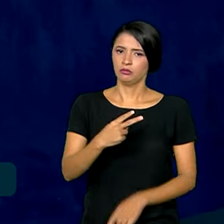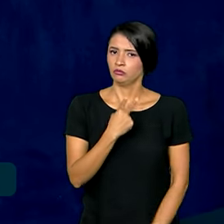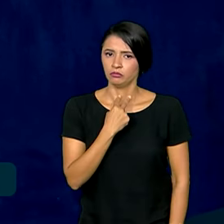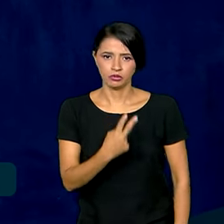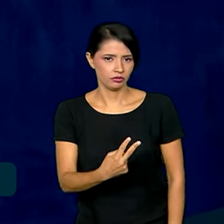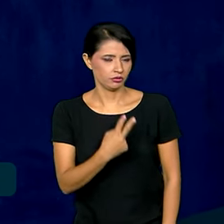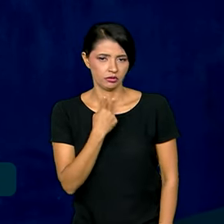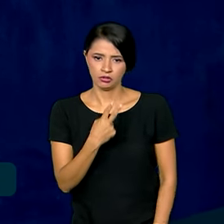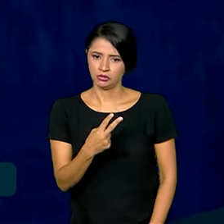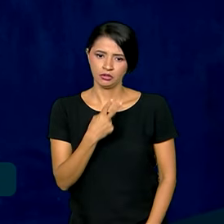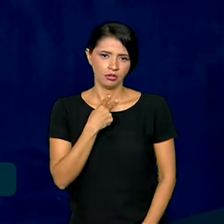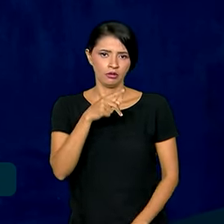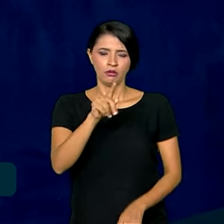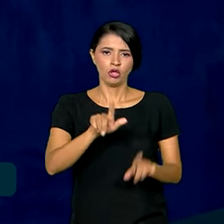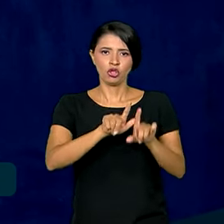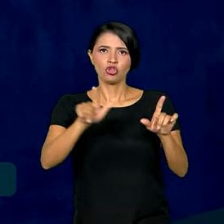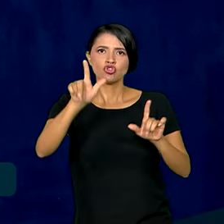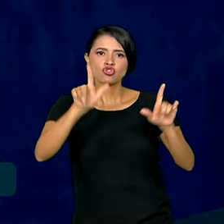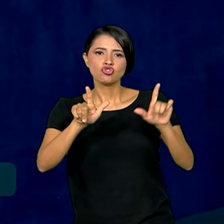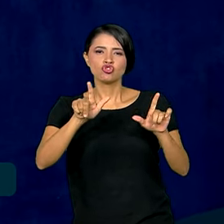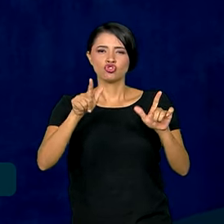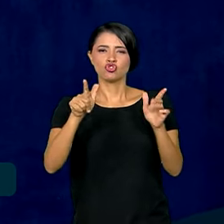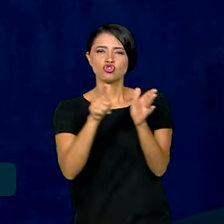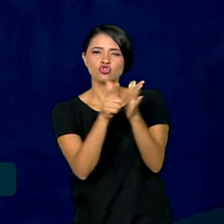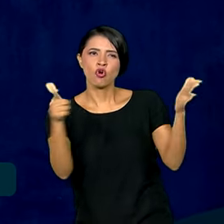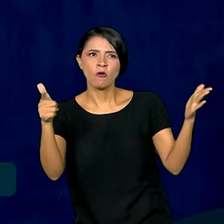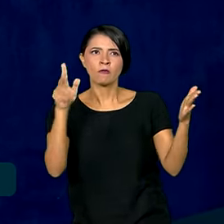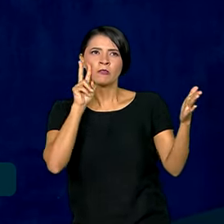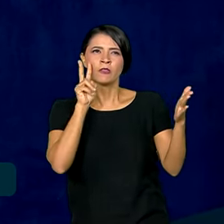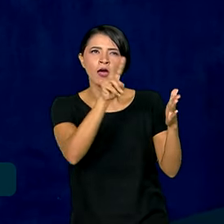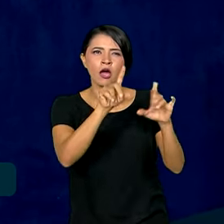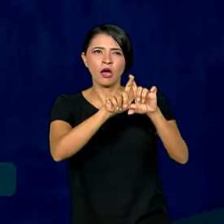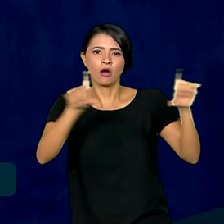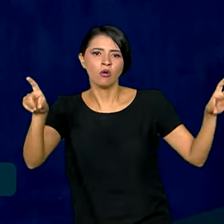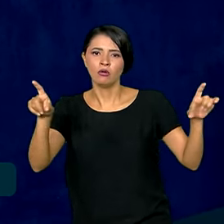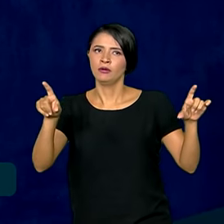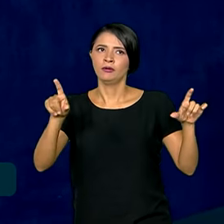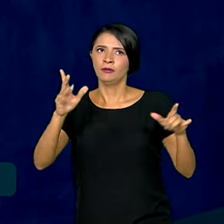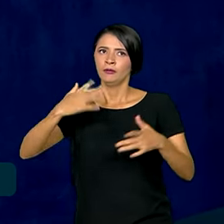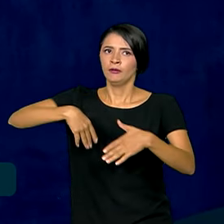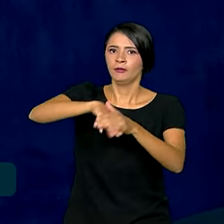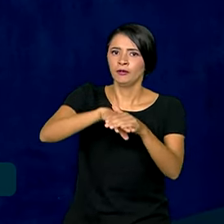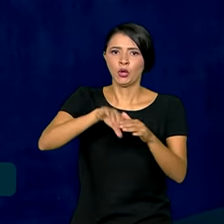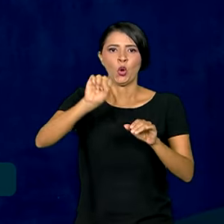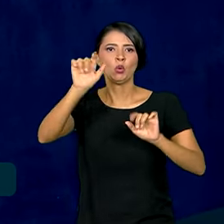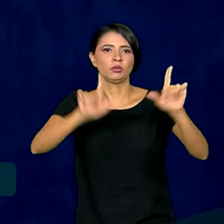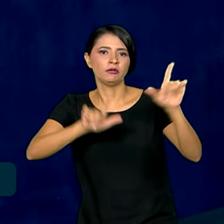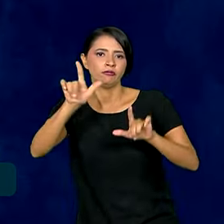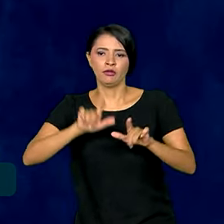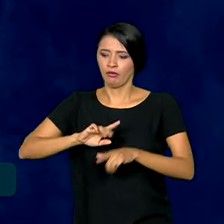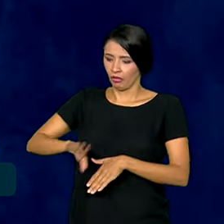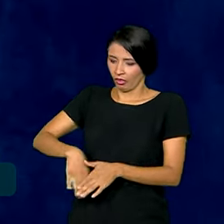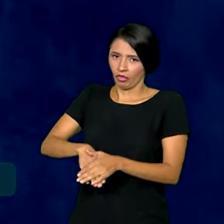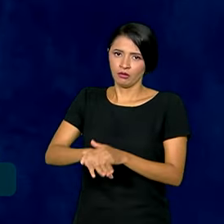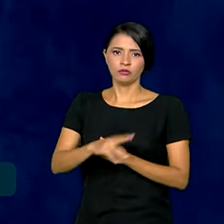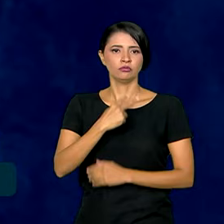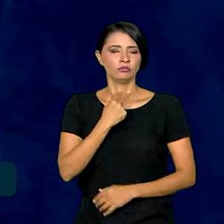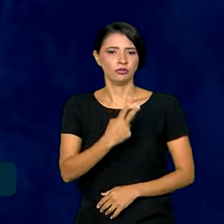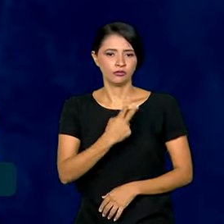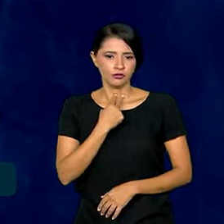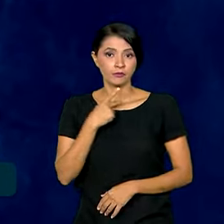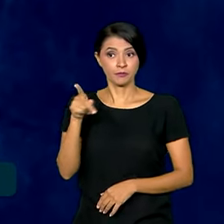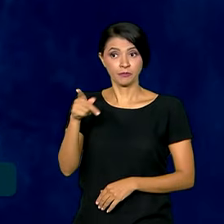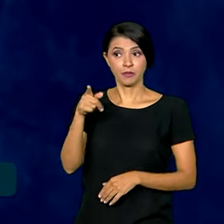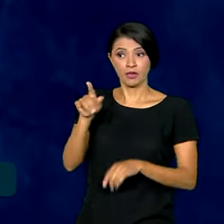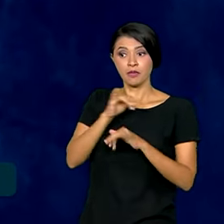a manchete de nenhum jornal e nenhuma manchete de um canal de televisão. E deixou uma